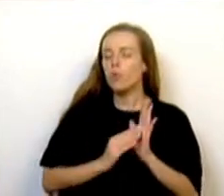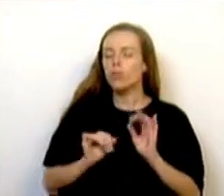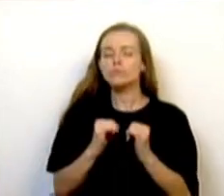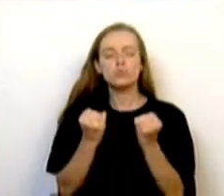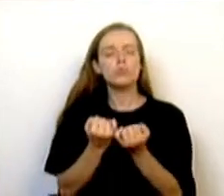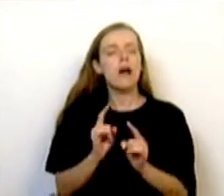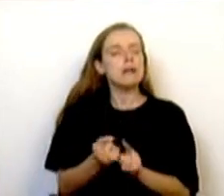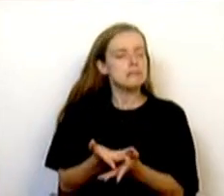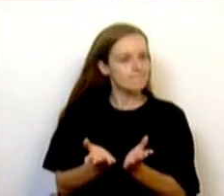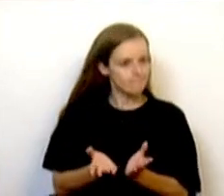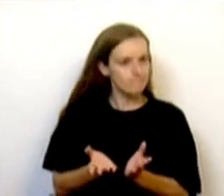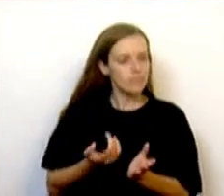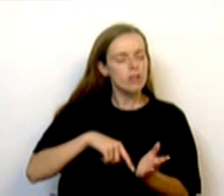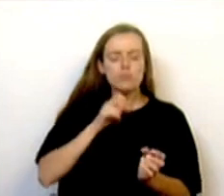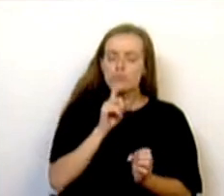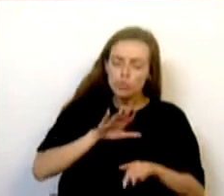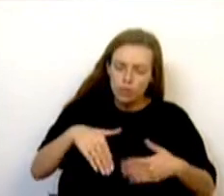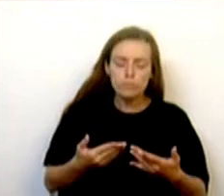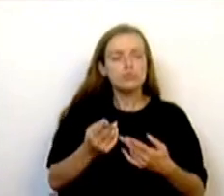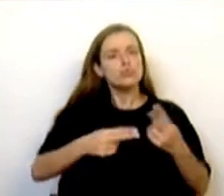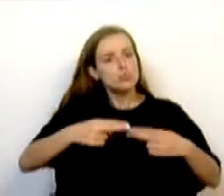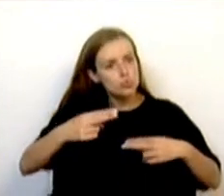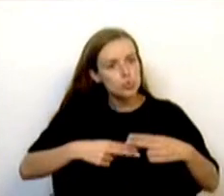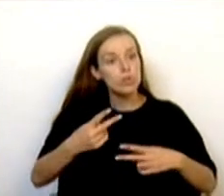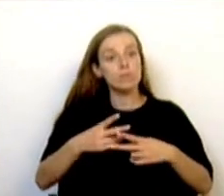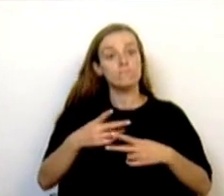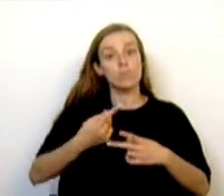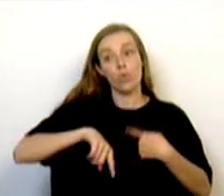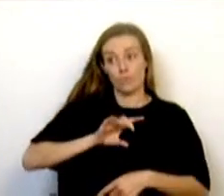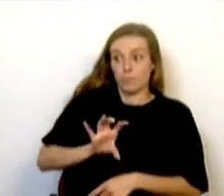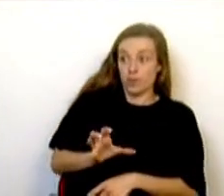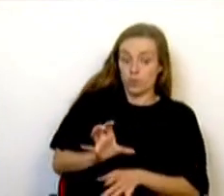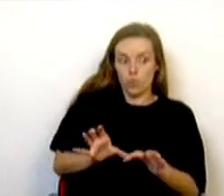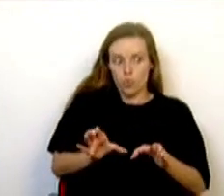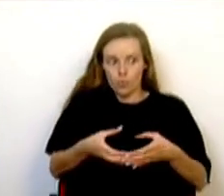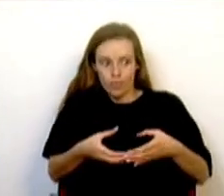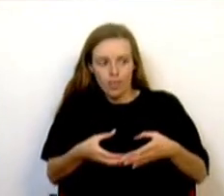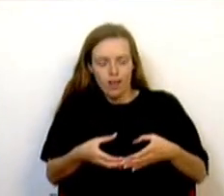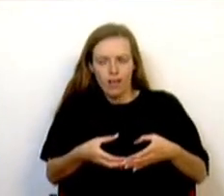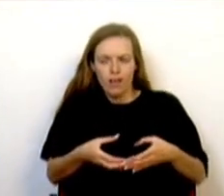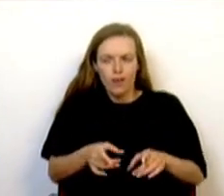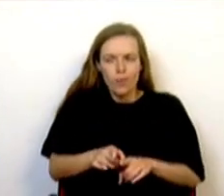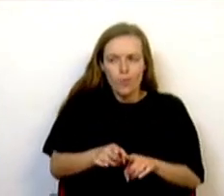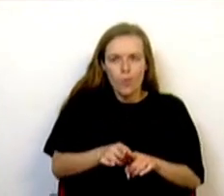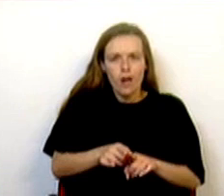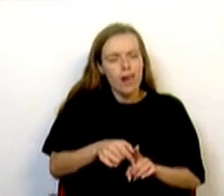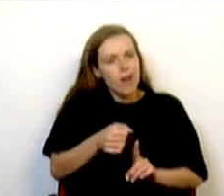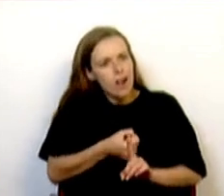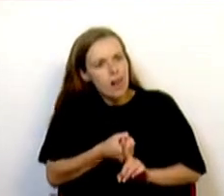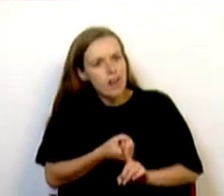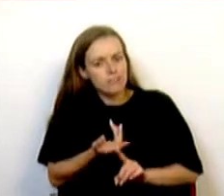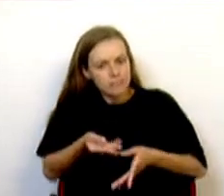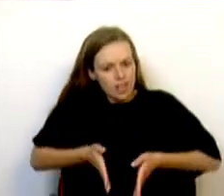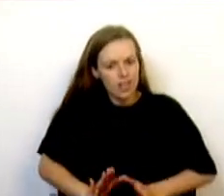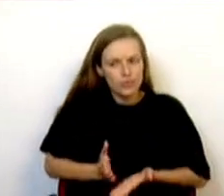podemos construir para que o nosso país, enquanto comunidade, não fique refém da lotaria do nascimento? E